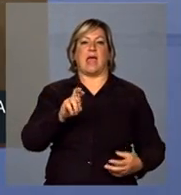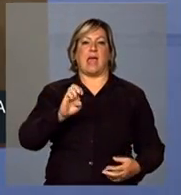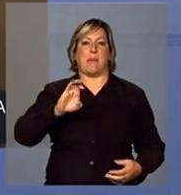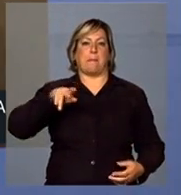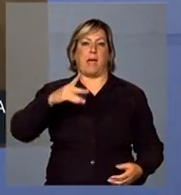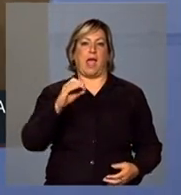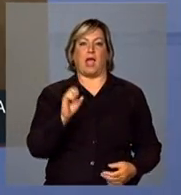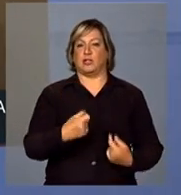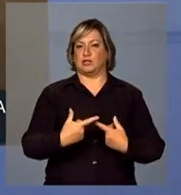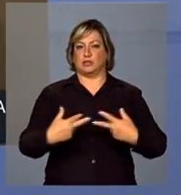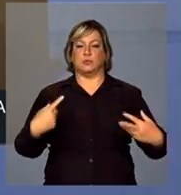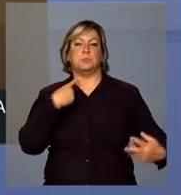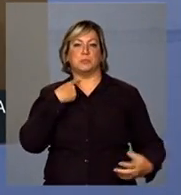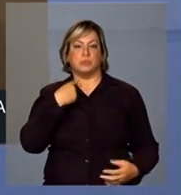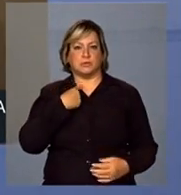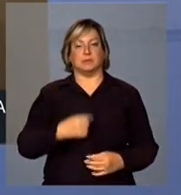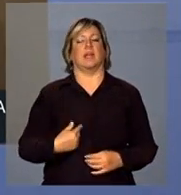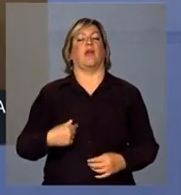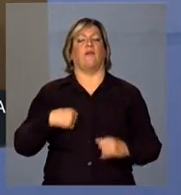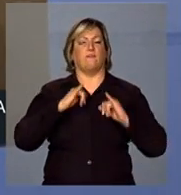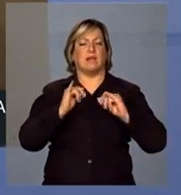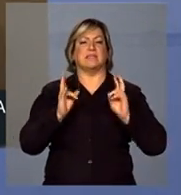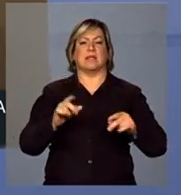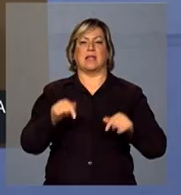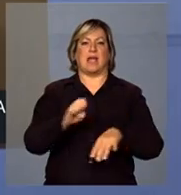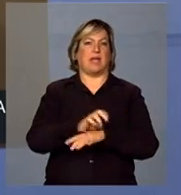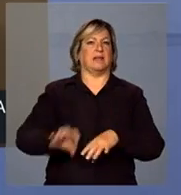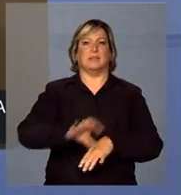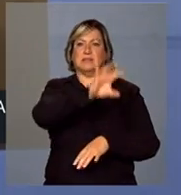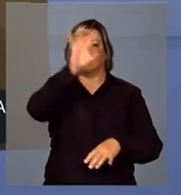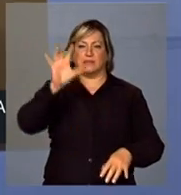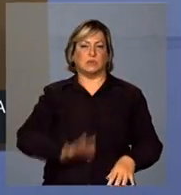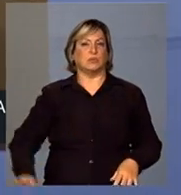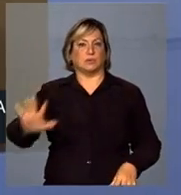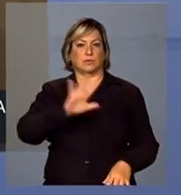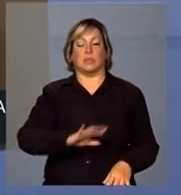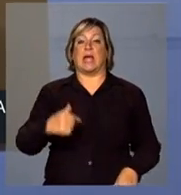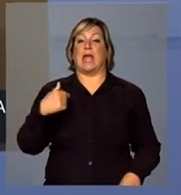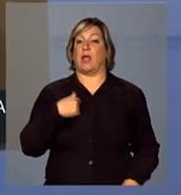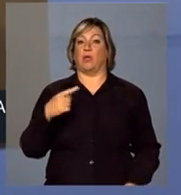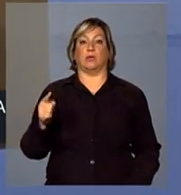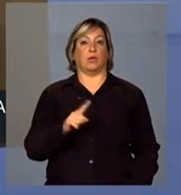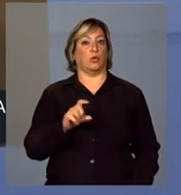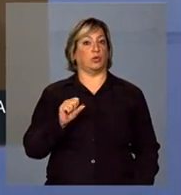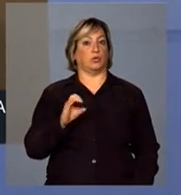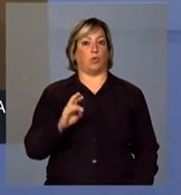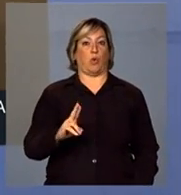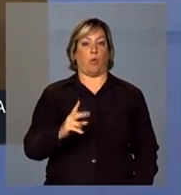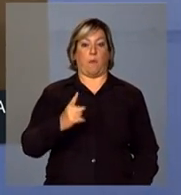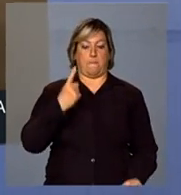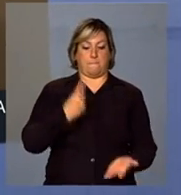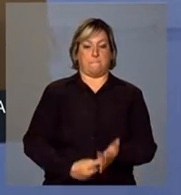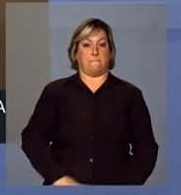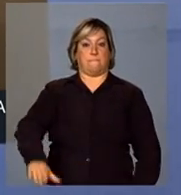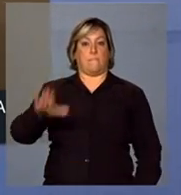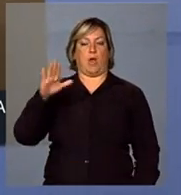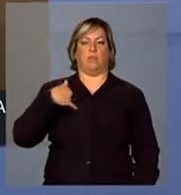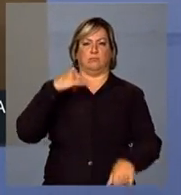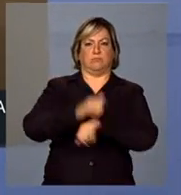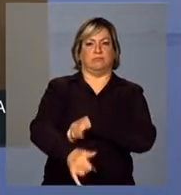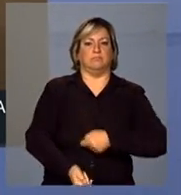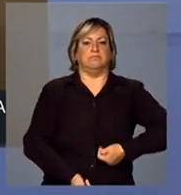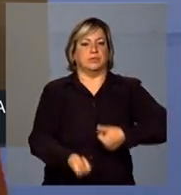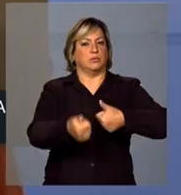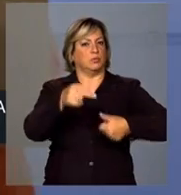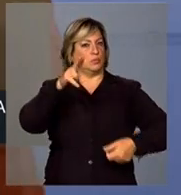todos os estados da União. Eu não sou de prometer sem cumprir. E eu